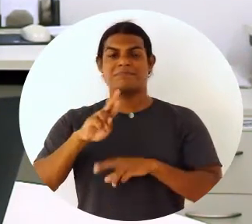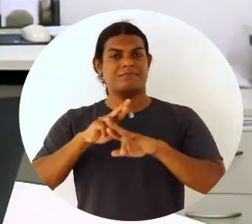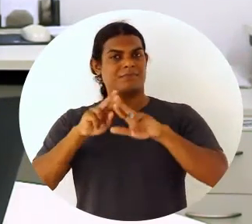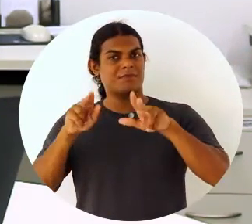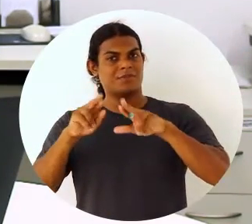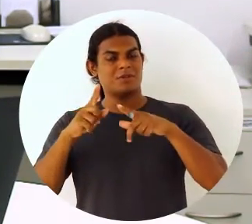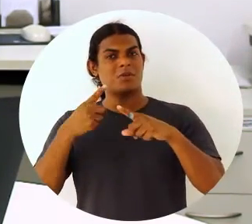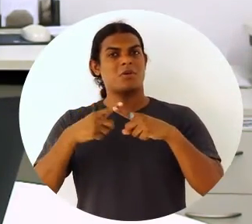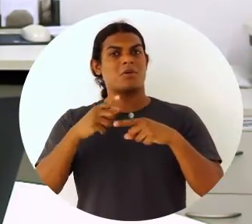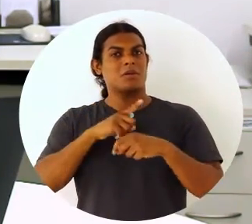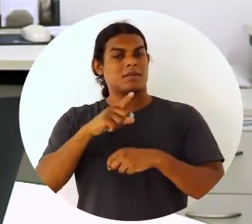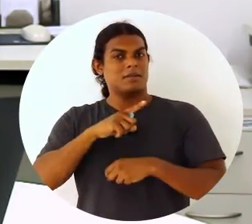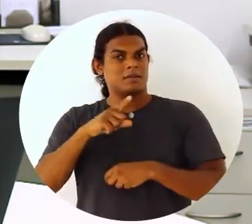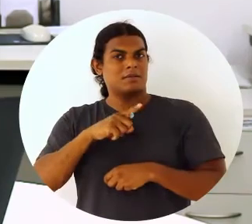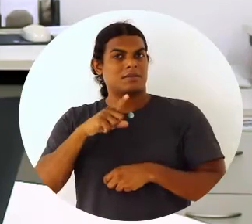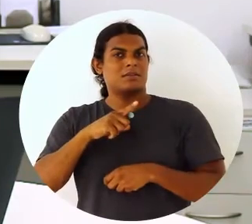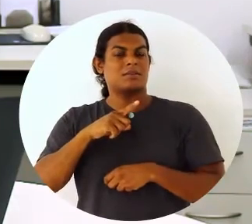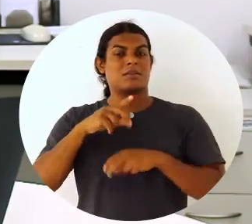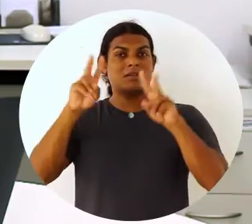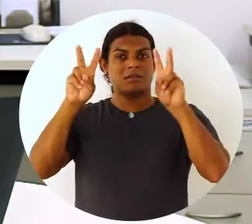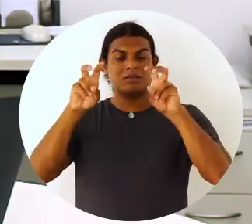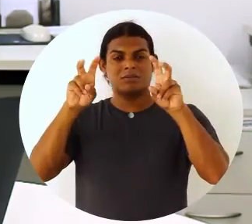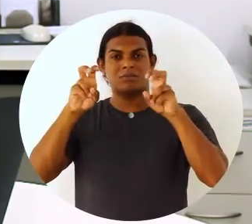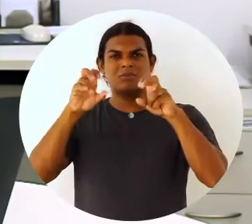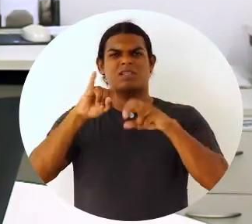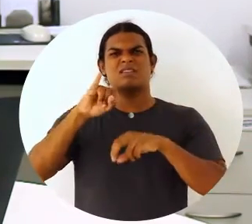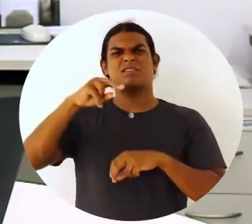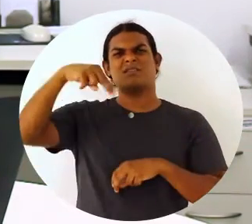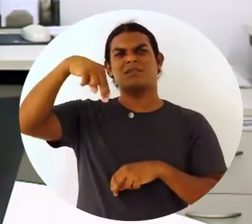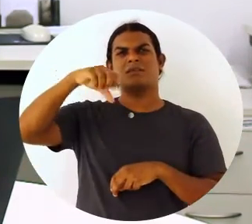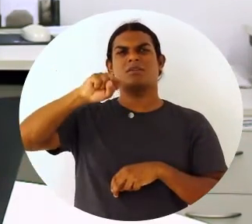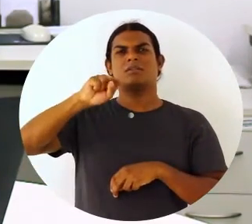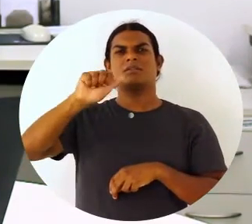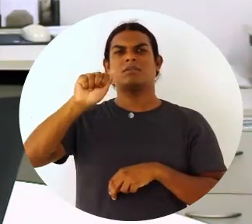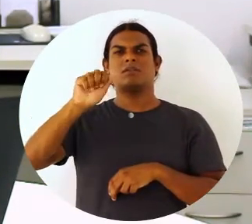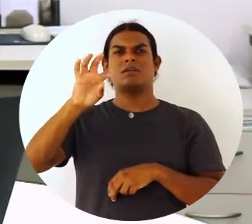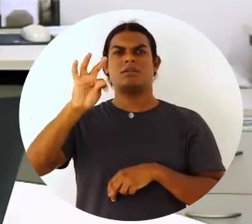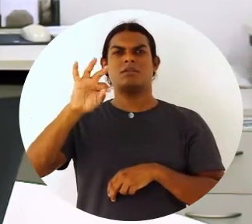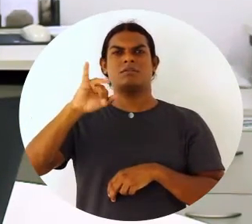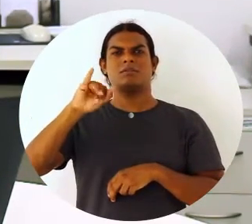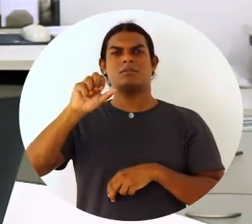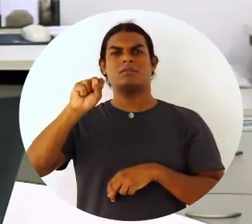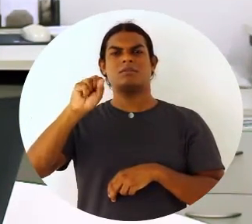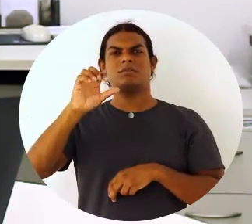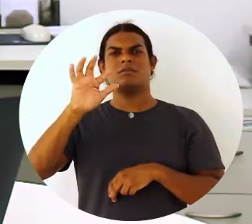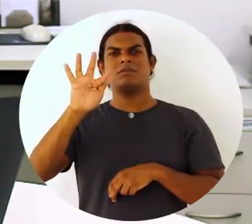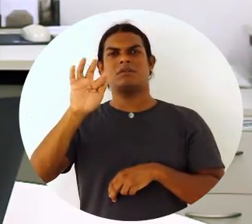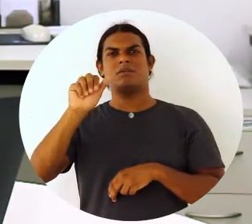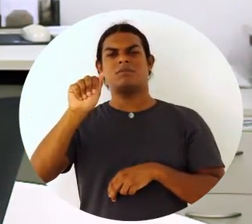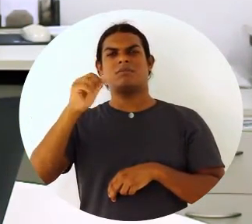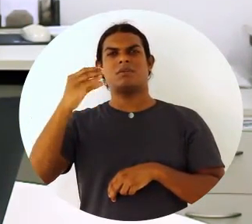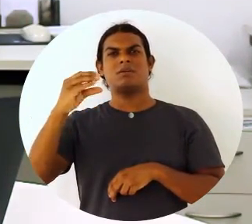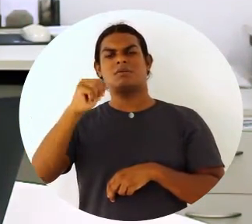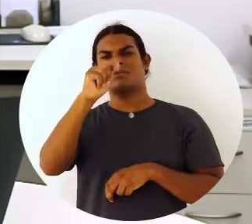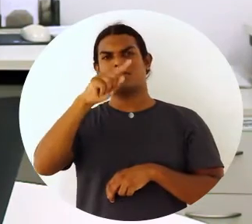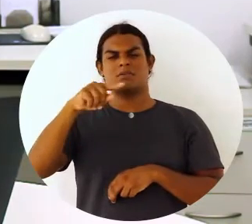que ele é um fator de satisfação. Ou seja, ele apenas impede que o indivíduo fique insatisfeito no trabalho.